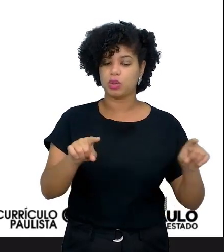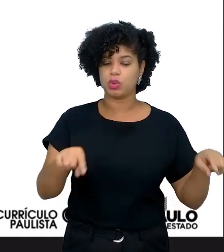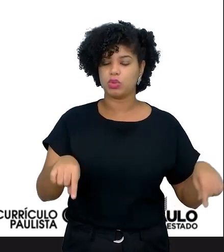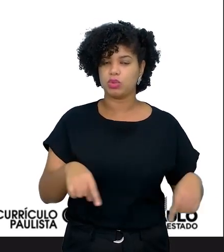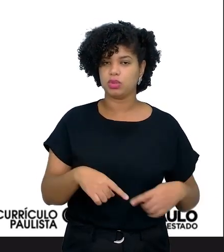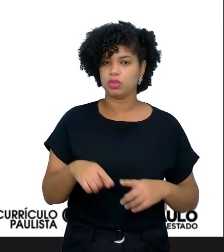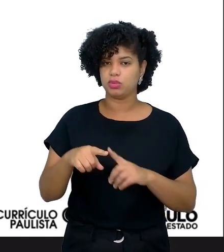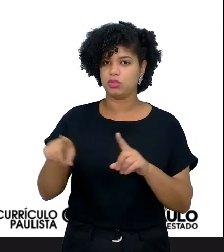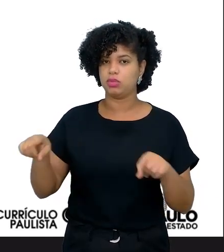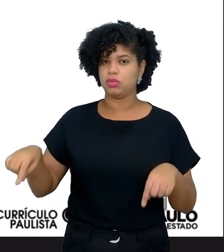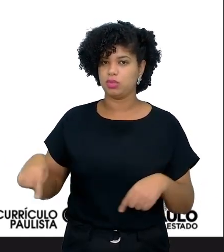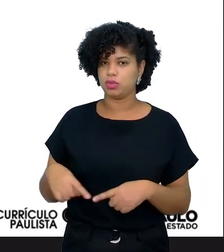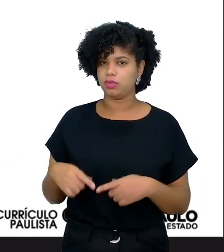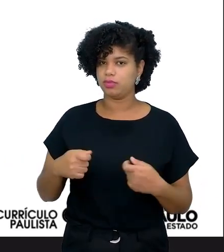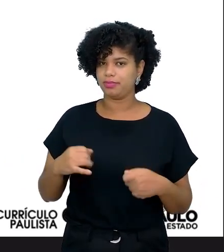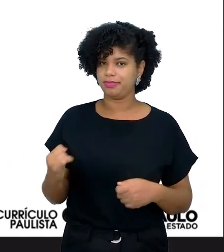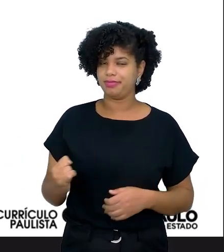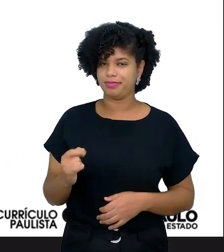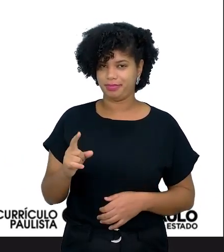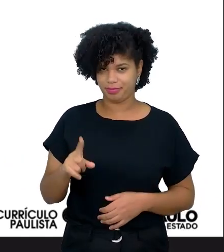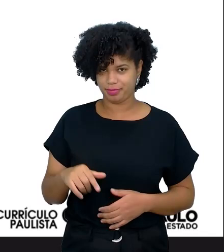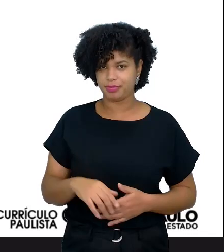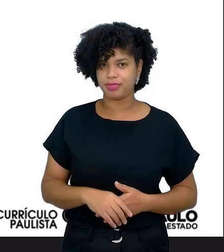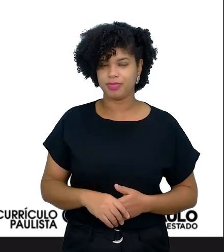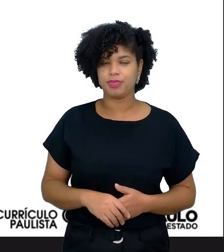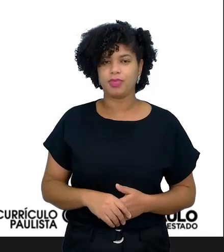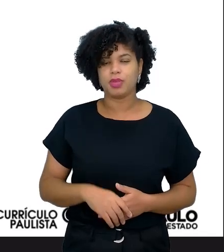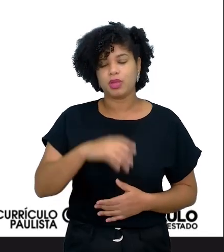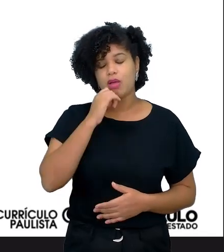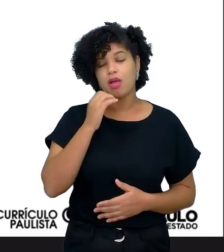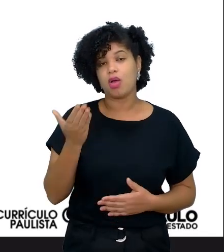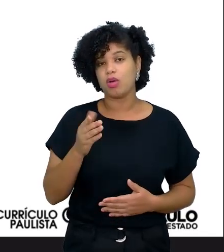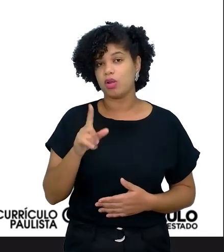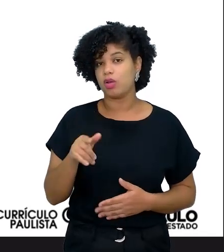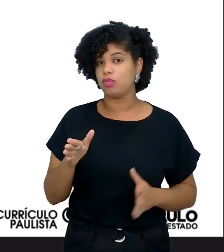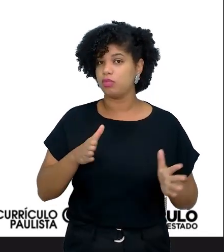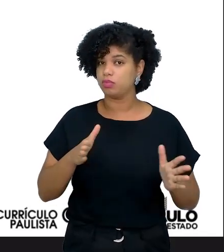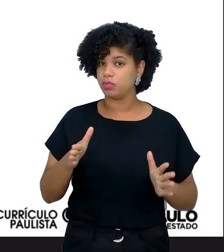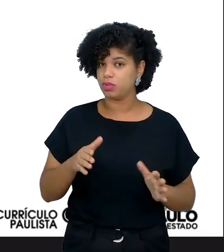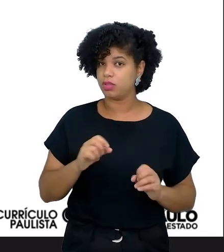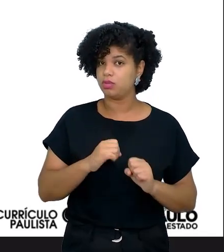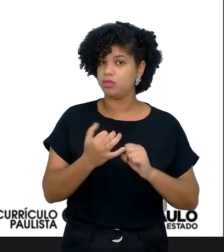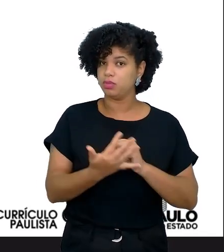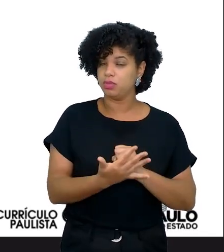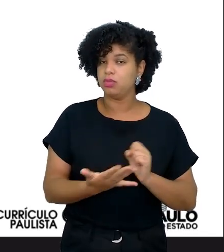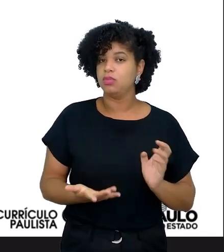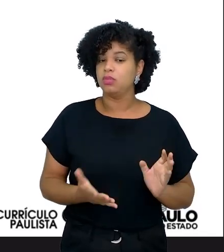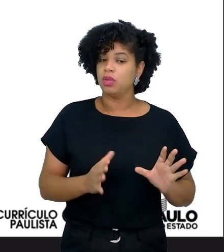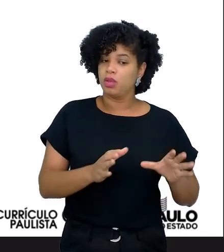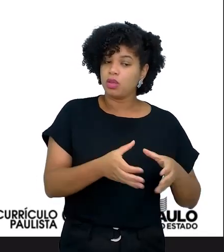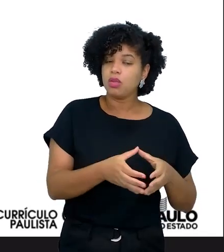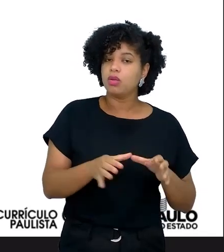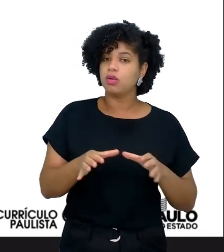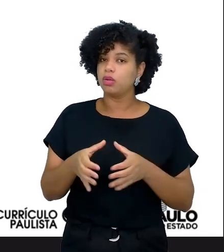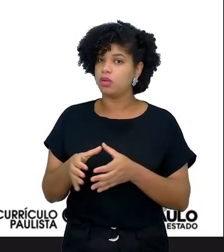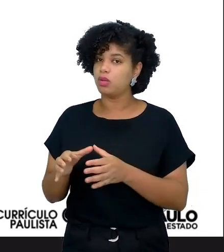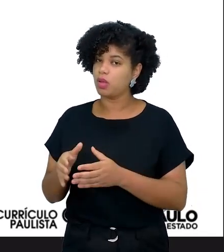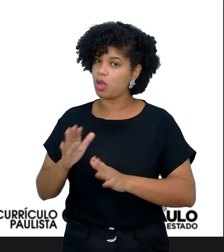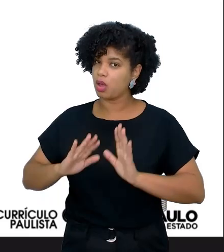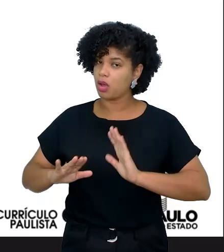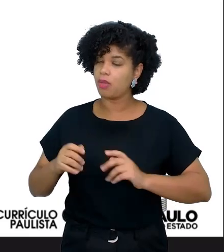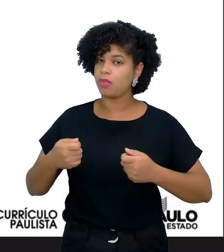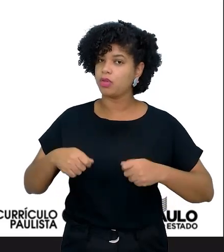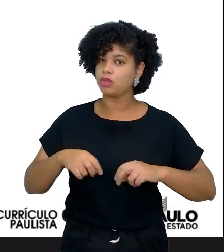agrupamentos, né? Então, estamos em época de pandemia, então cuidado com esses agrupamentos, né? De preferência, as